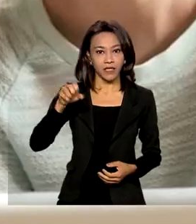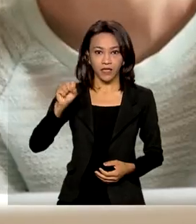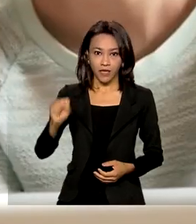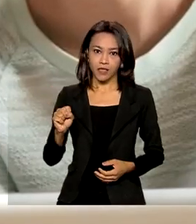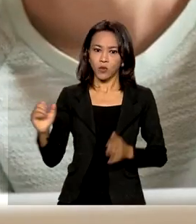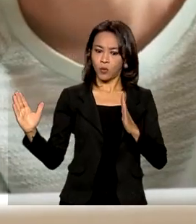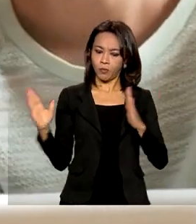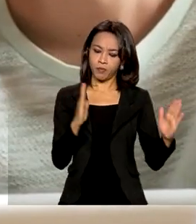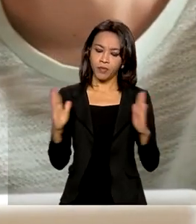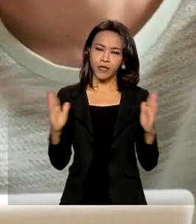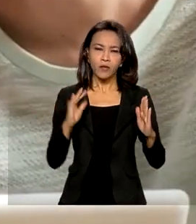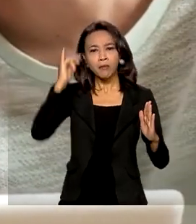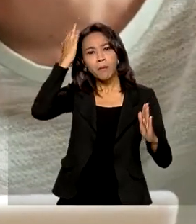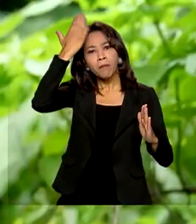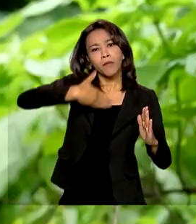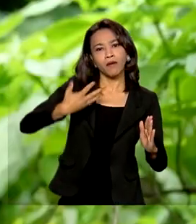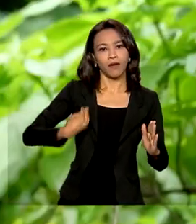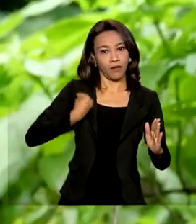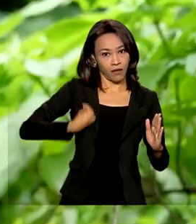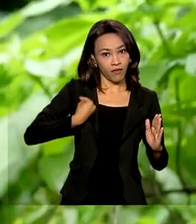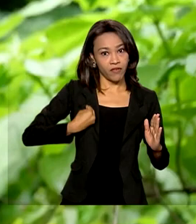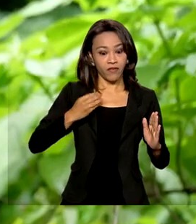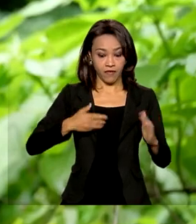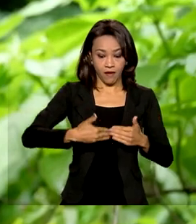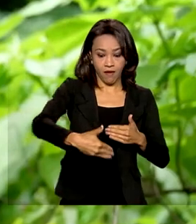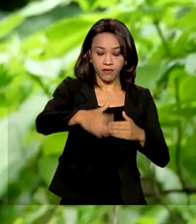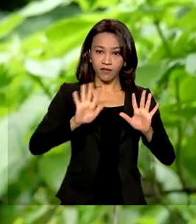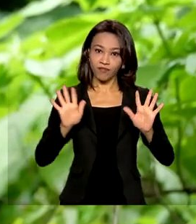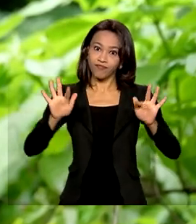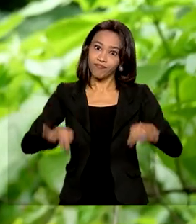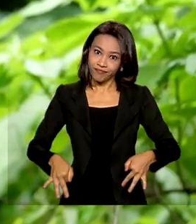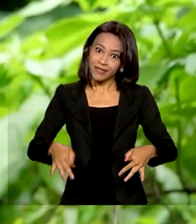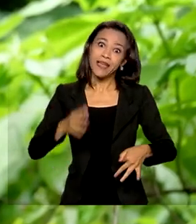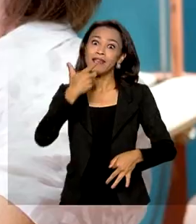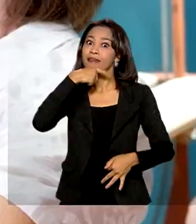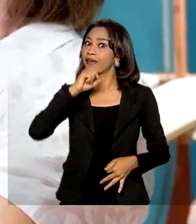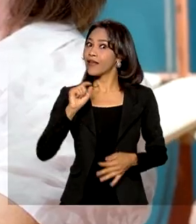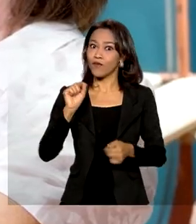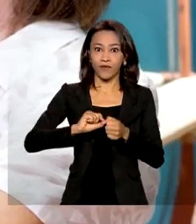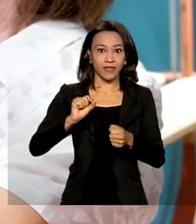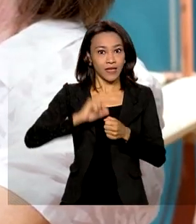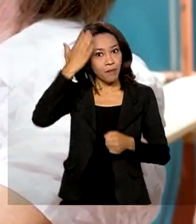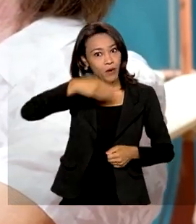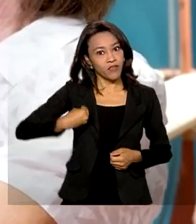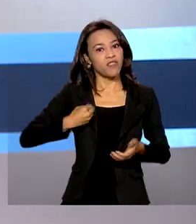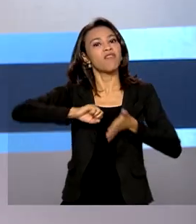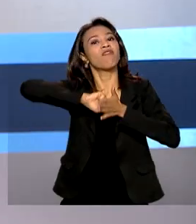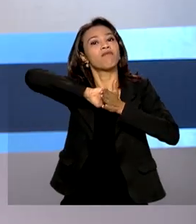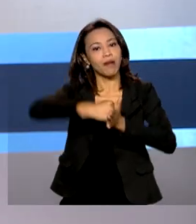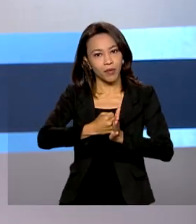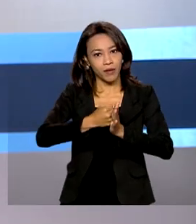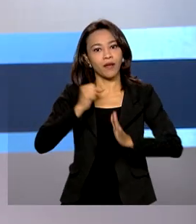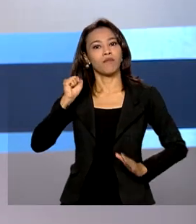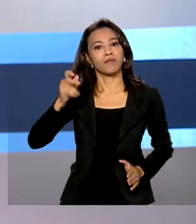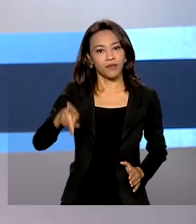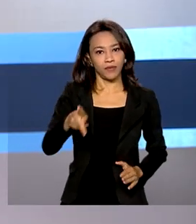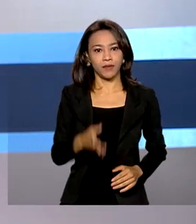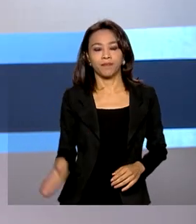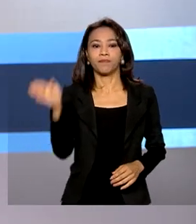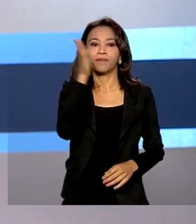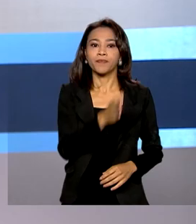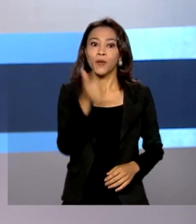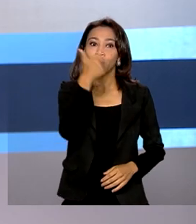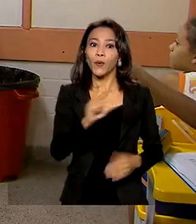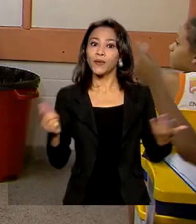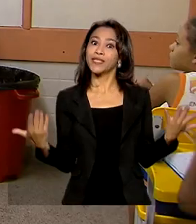O prazo para realizar a prova de vida acaba esta semana. Quem não fizer terá o benefício bloqueado. Inclusão social.